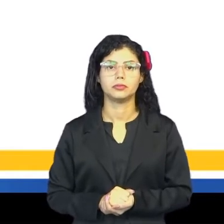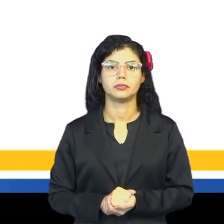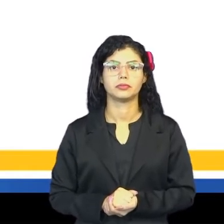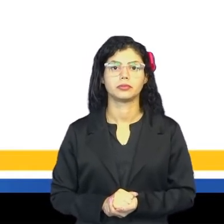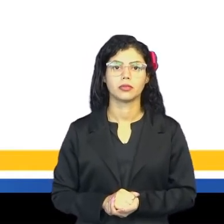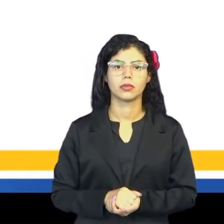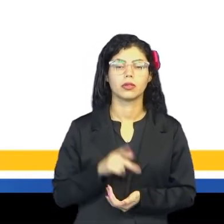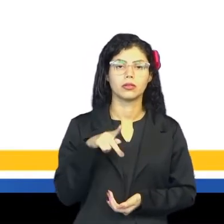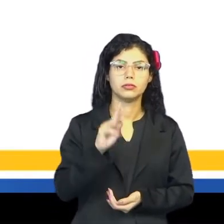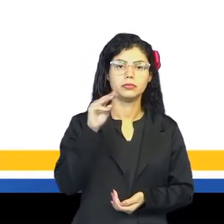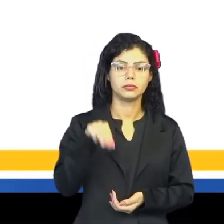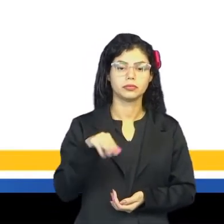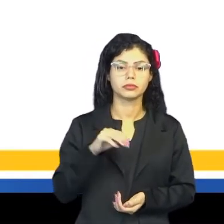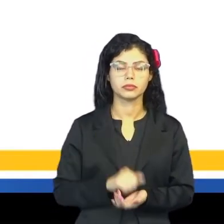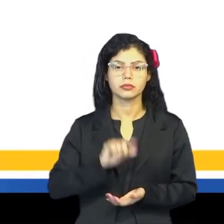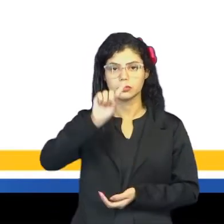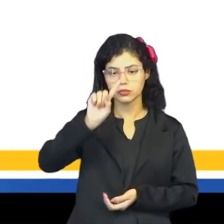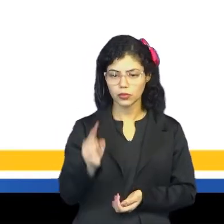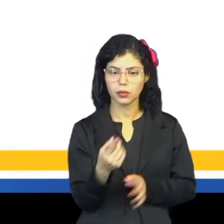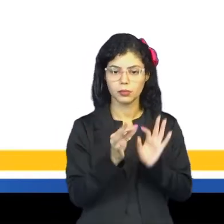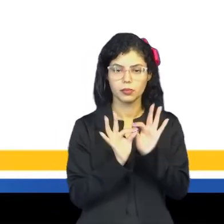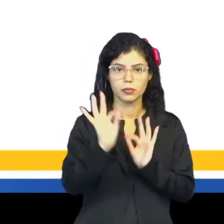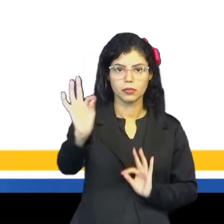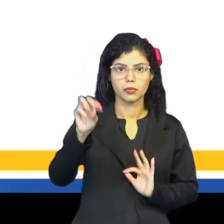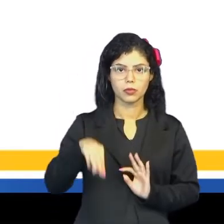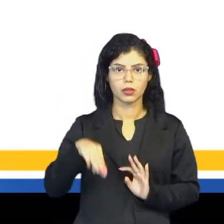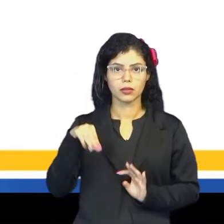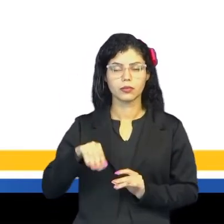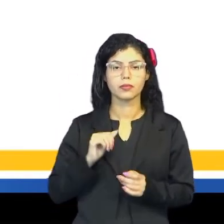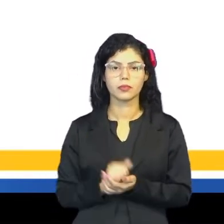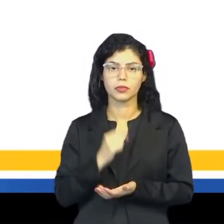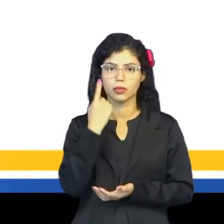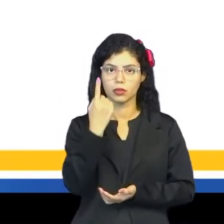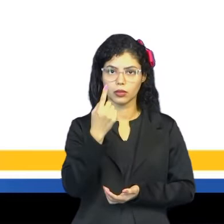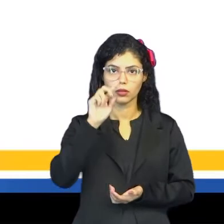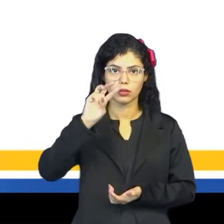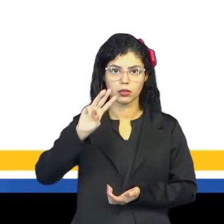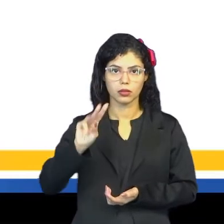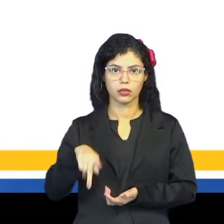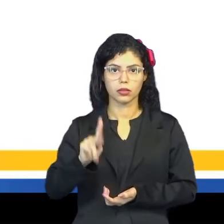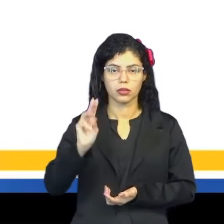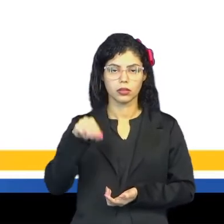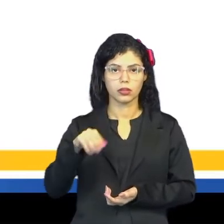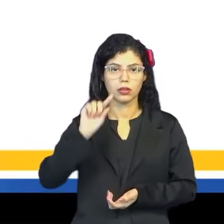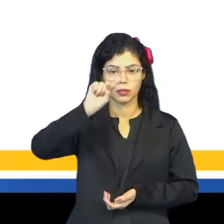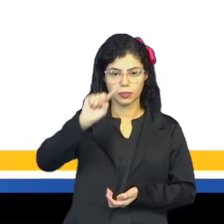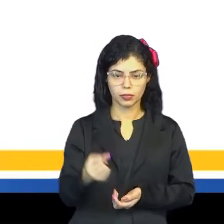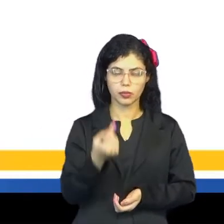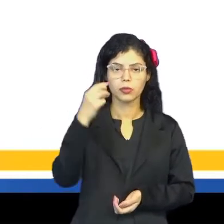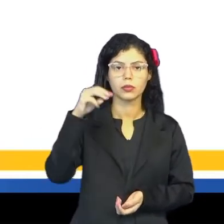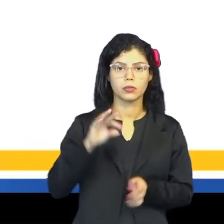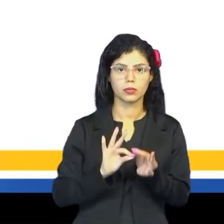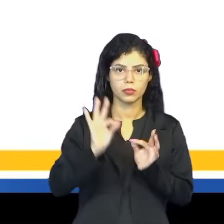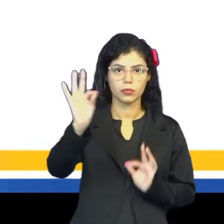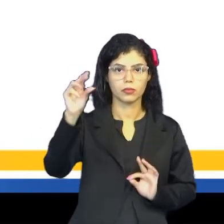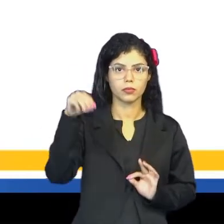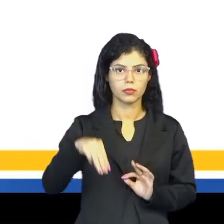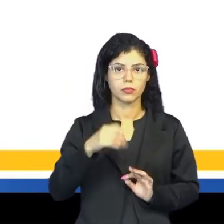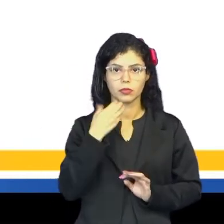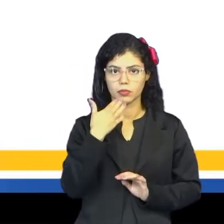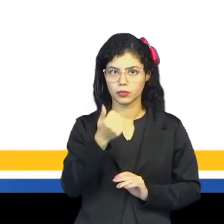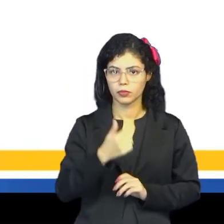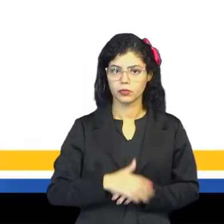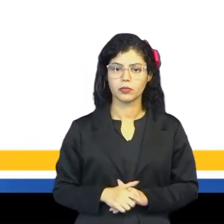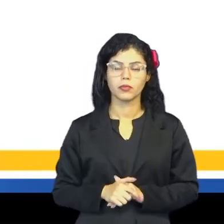O quilômetro, tá lá, mil metros. Um quilômetro significa mil metros. Tudo